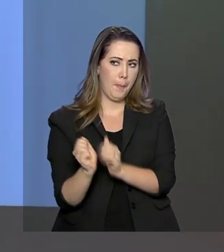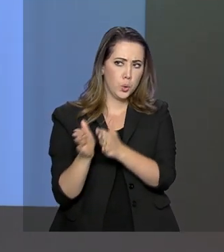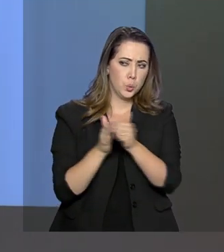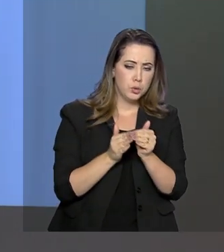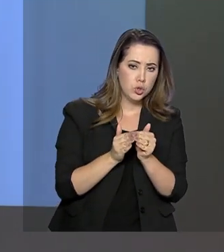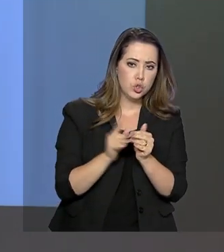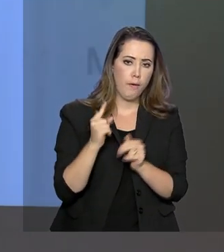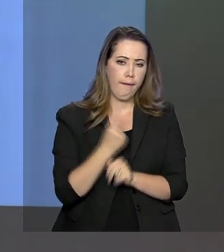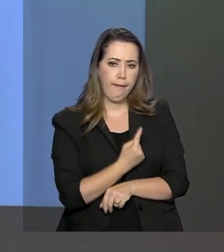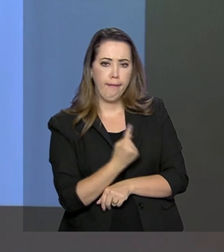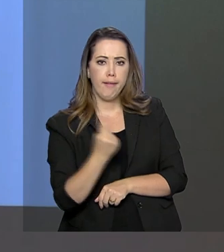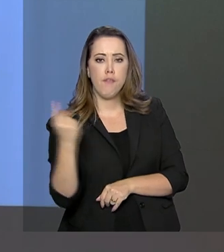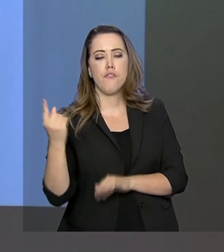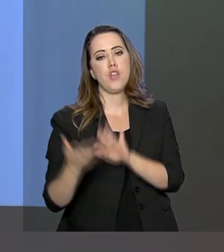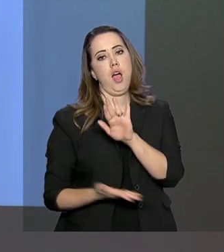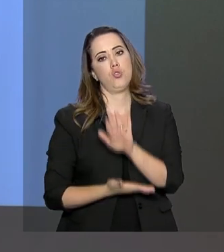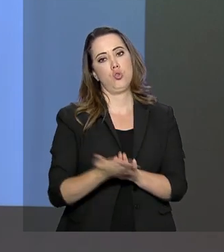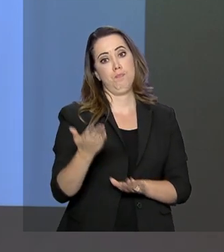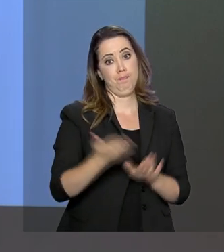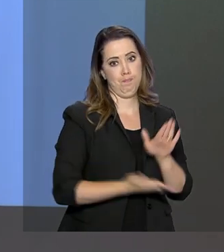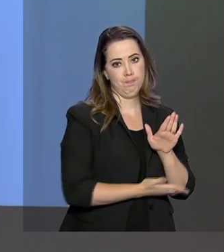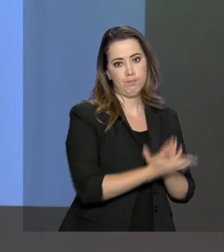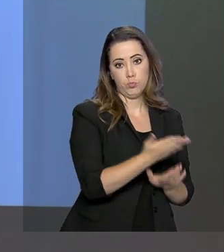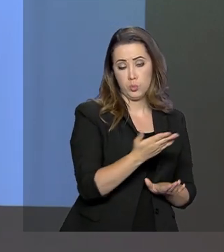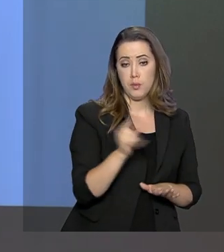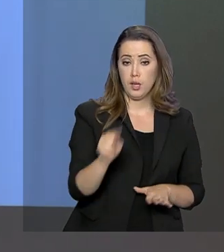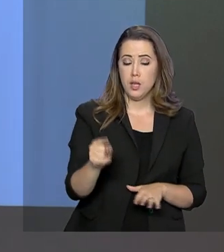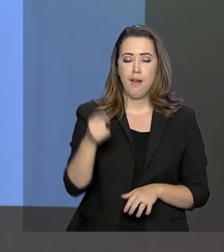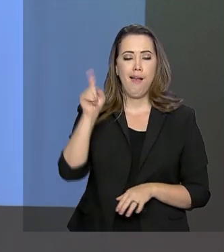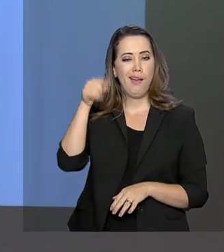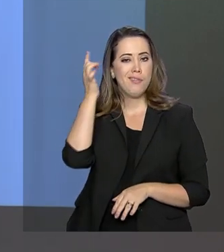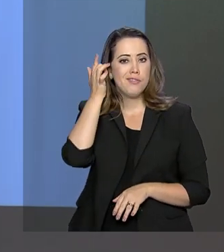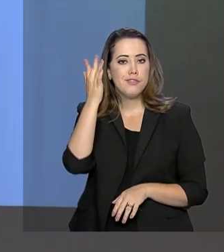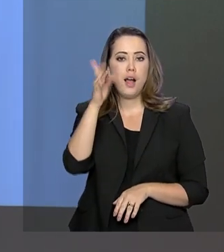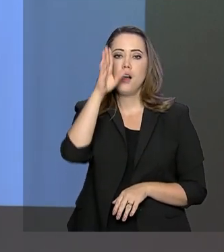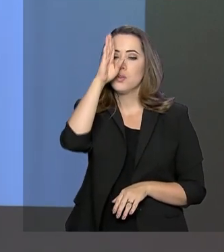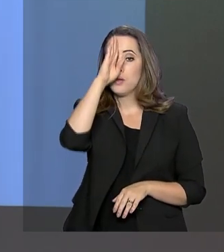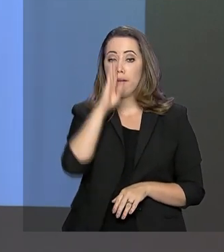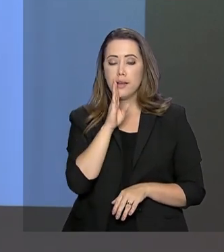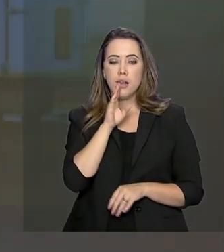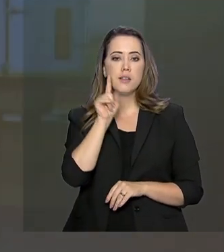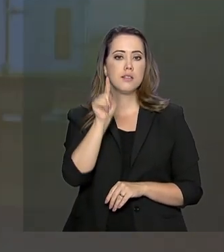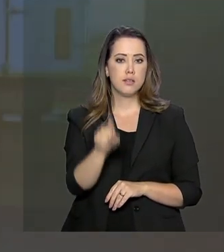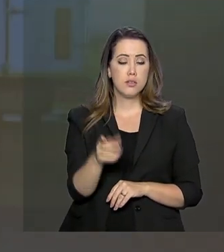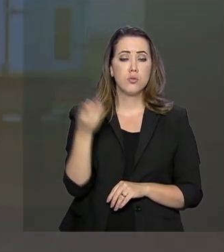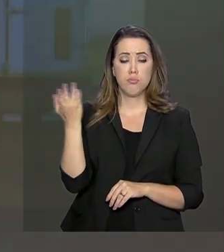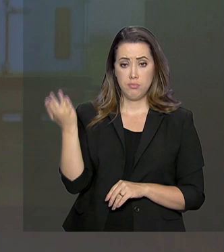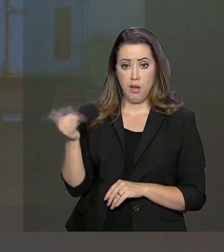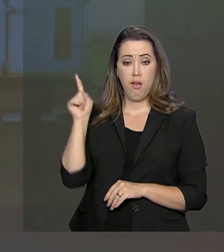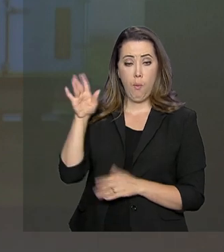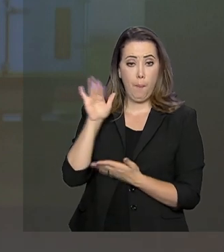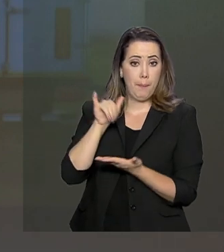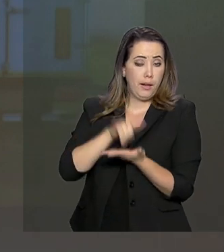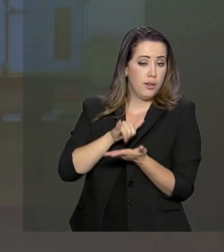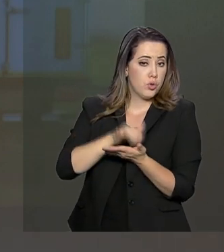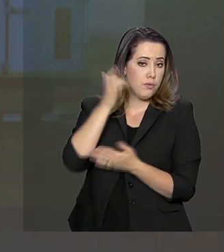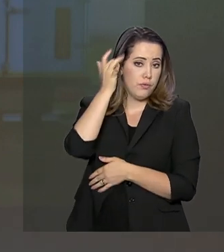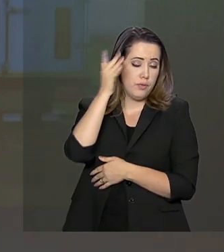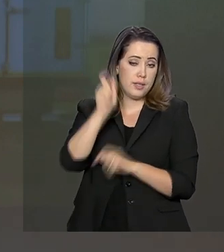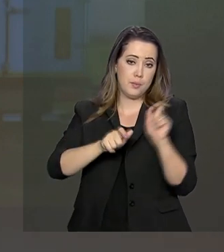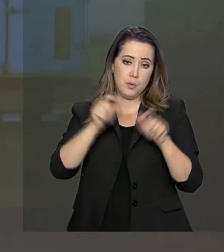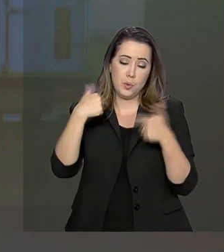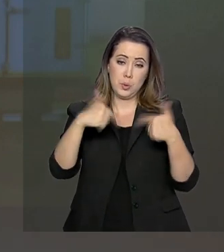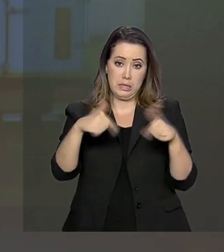viagem. De acesso fácil e de graça nas lojas virtuais, o aplicativo é mais uma facilidade para os